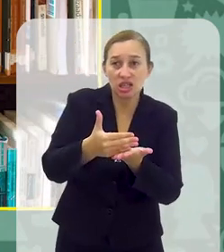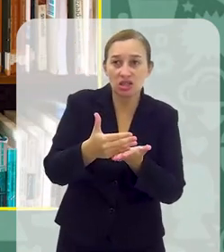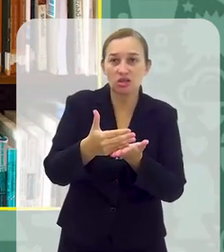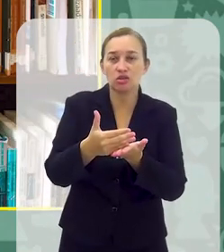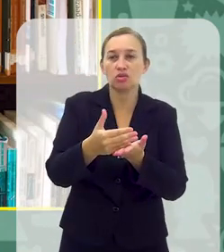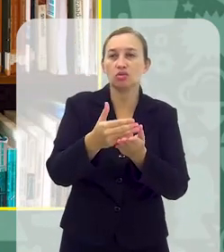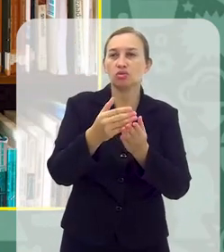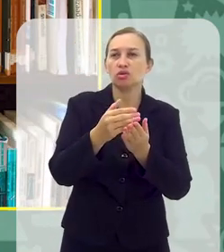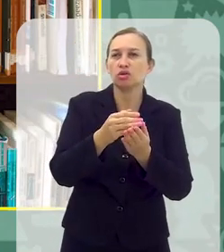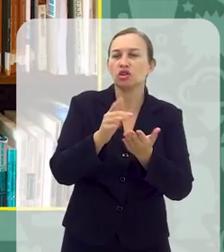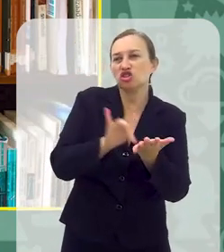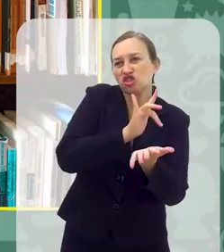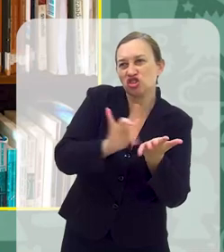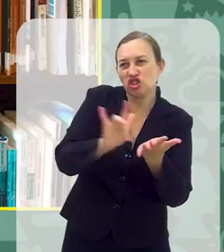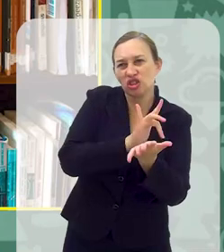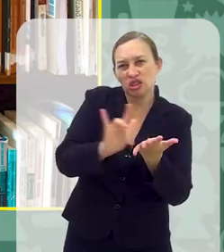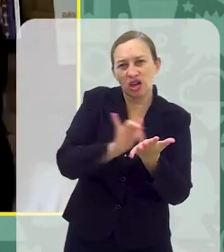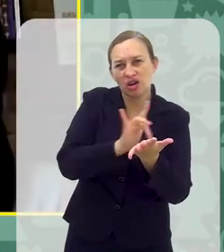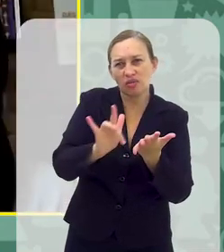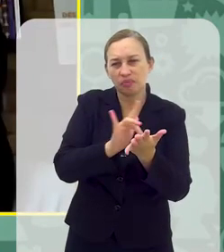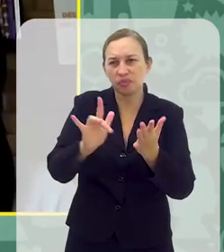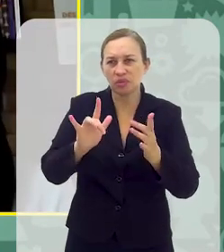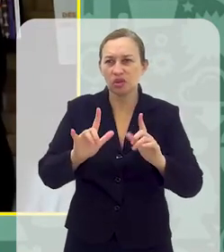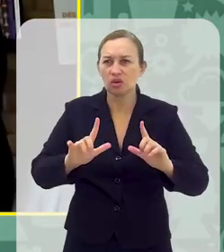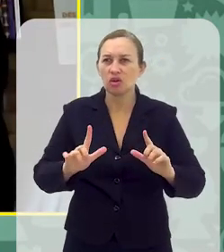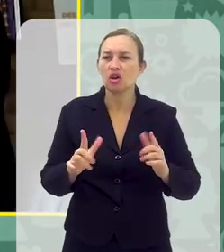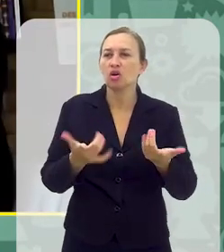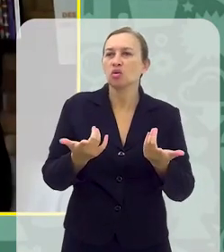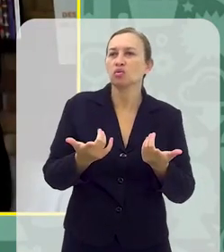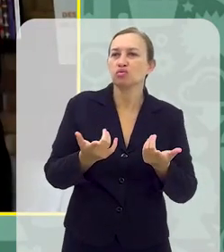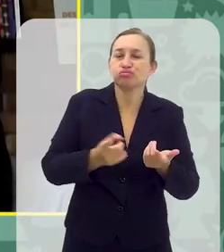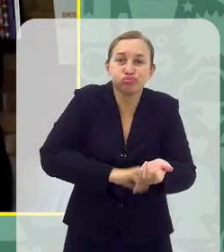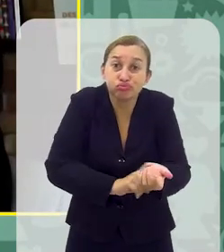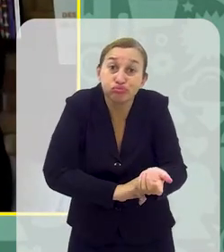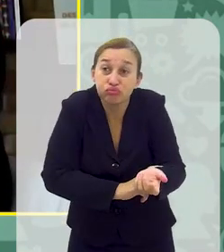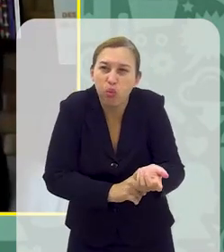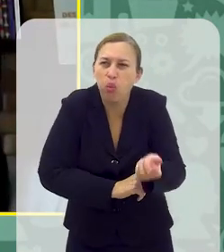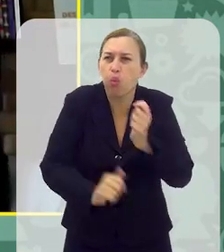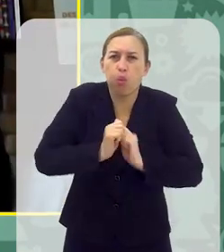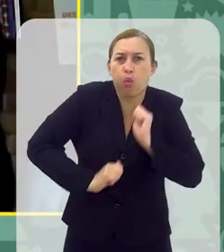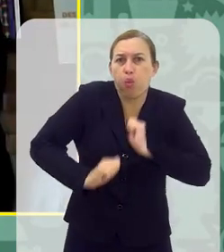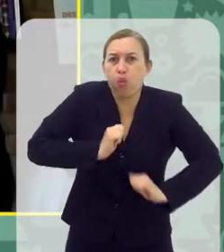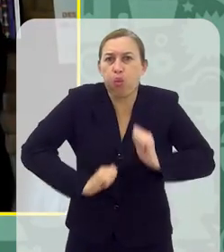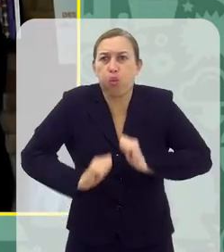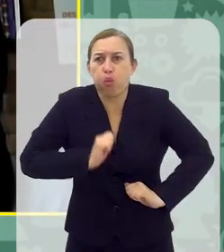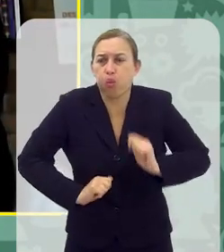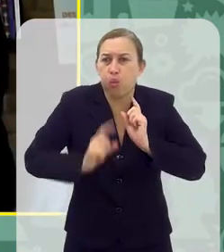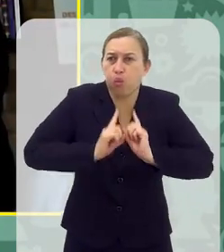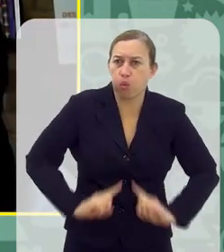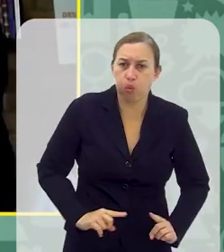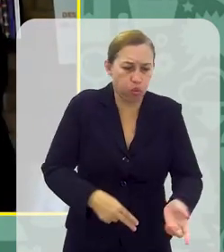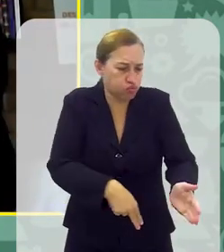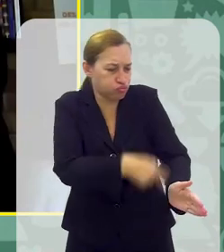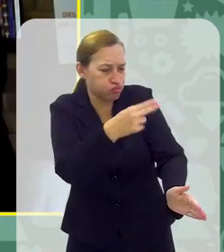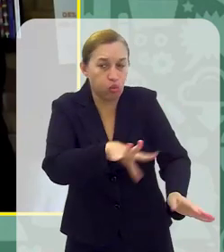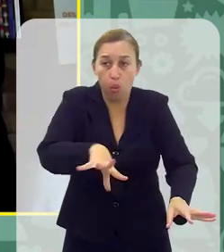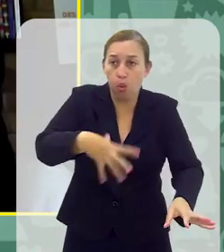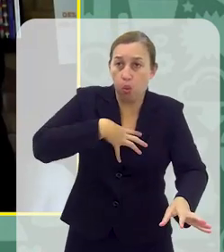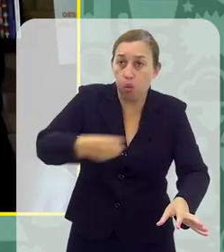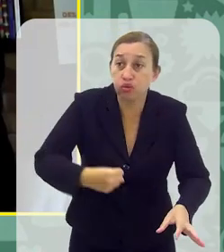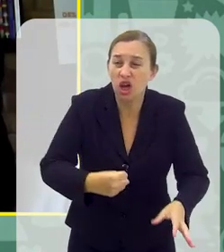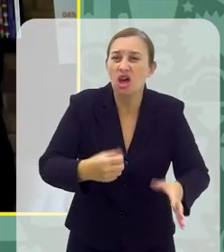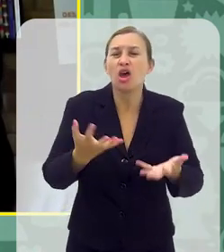Eles estão mais suscetíveis aos efeitos do estresse, da ansiedade, de automutilação e até